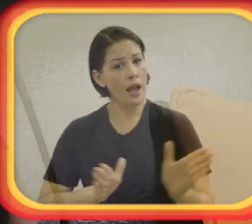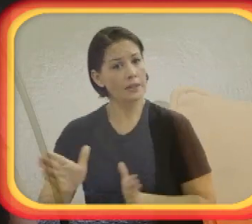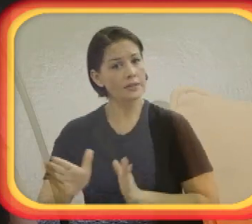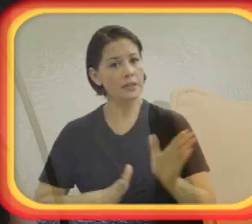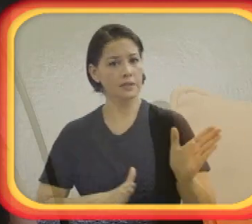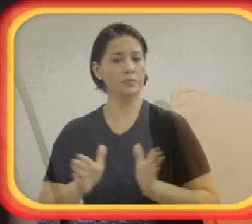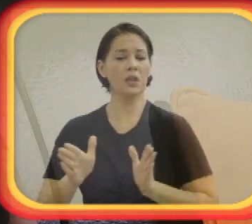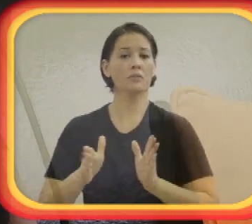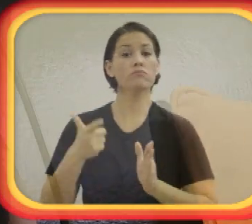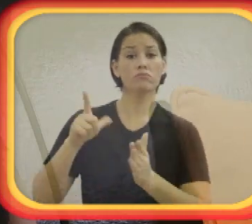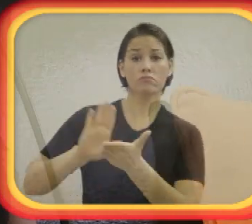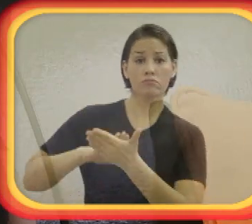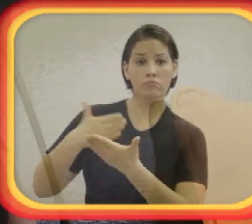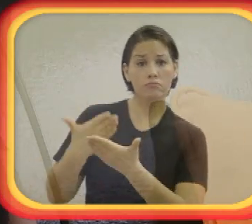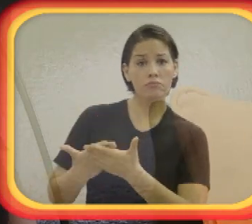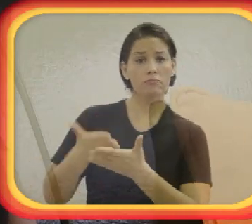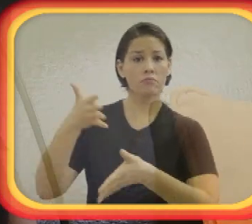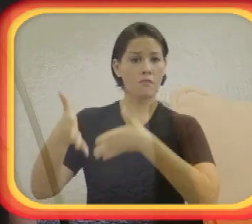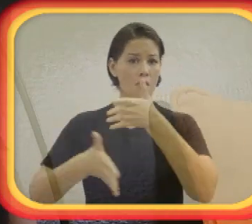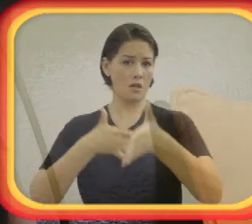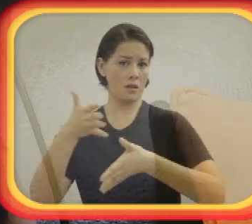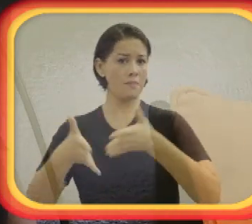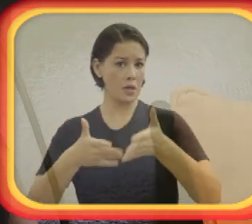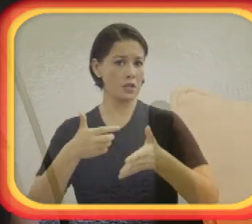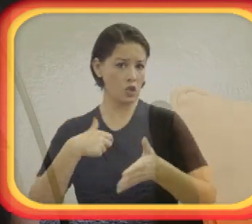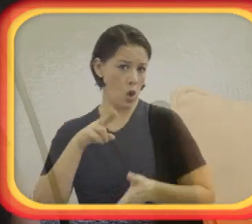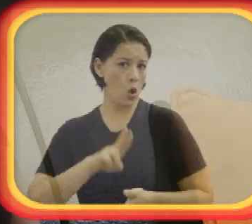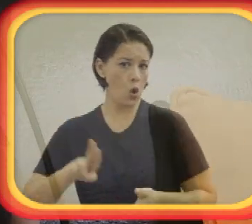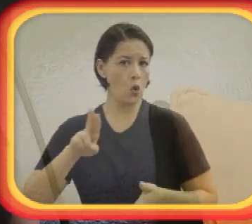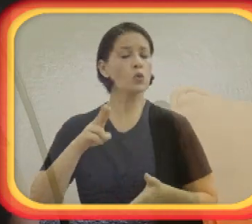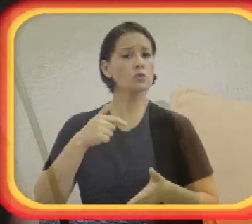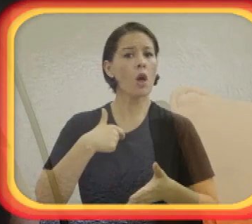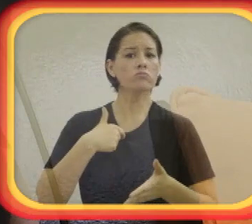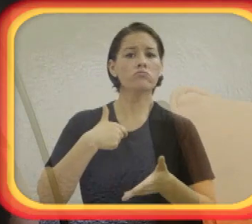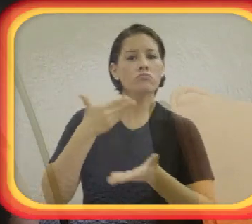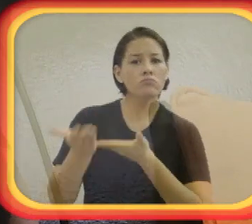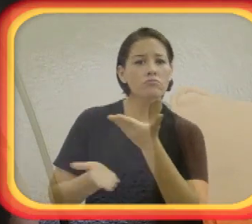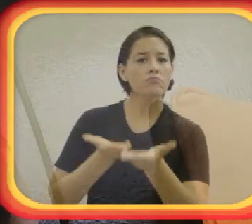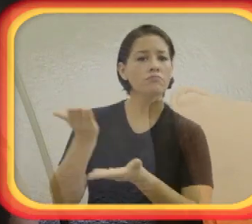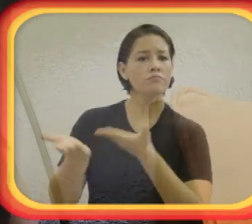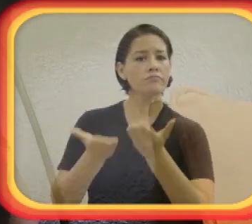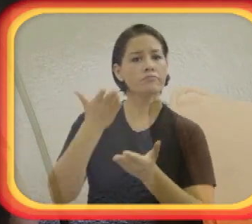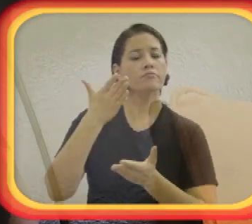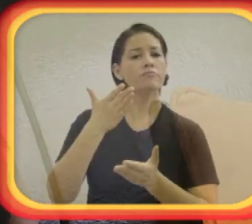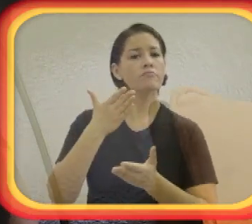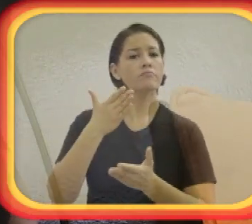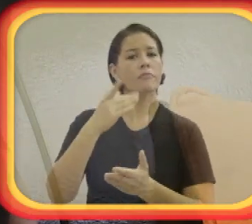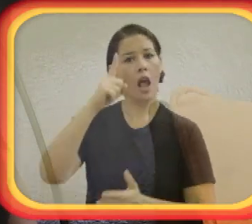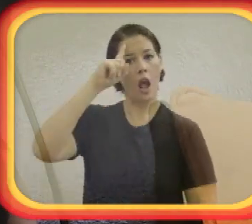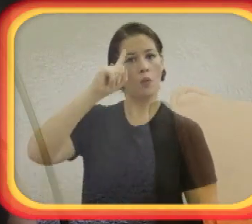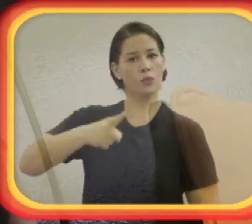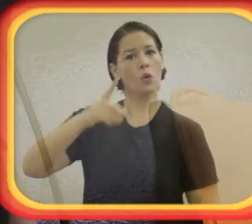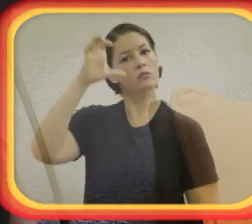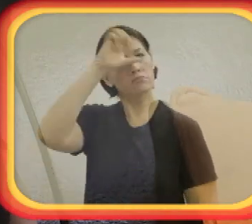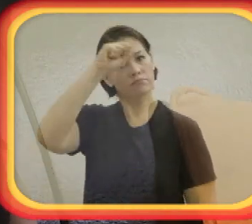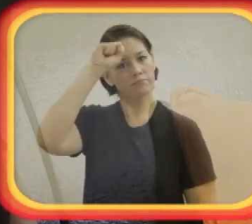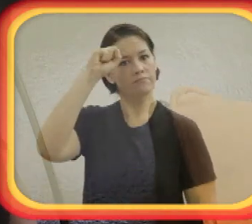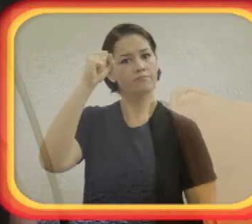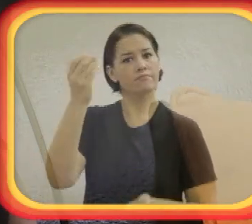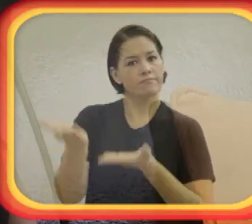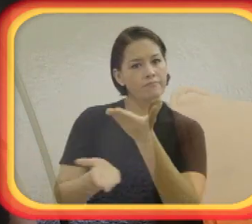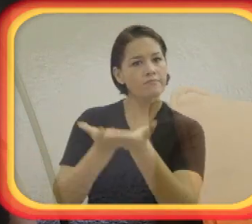ganhar força através desses movimentos. E eu acho que nós temos, sim, que denunciar todas as